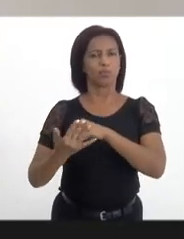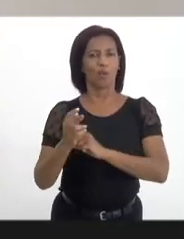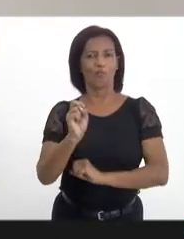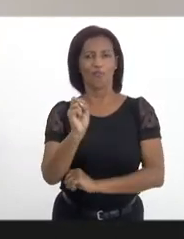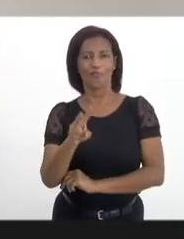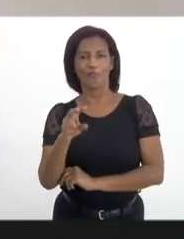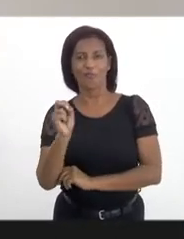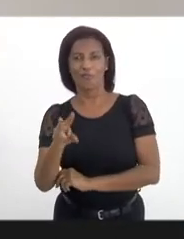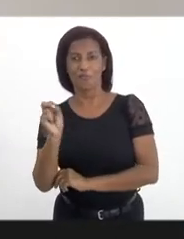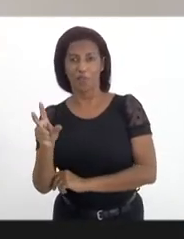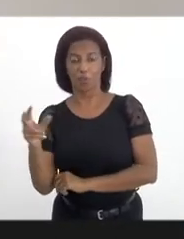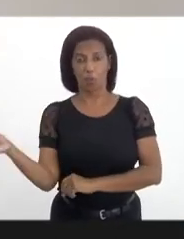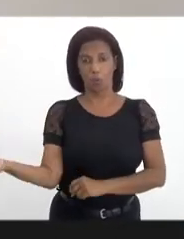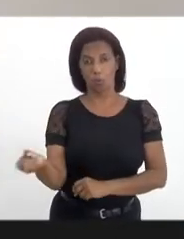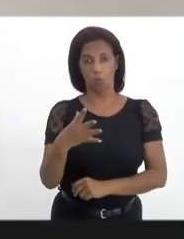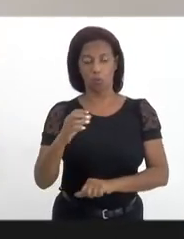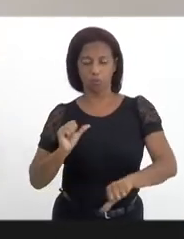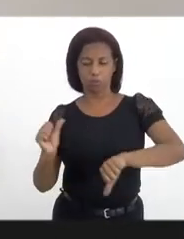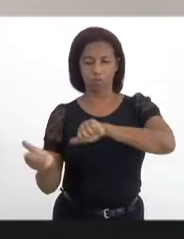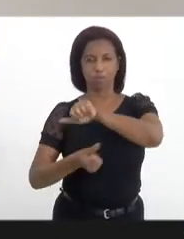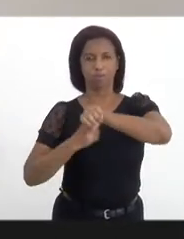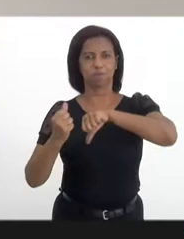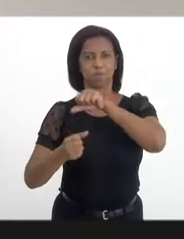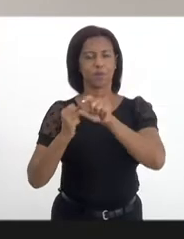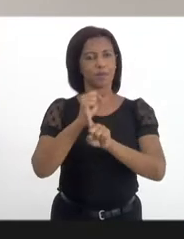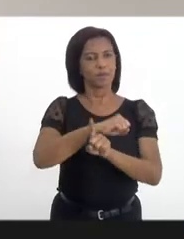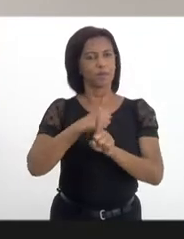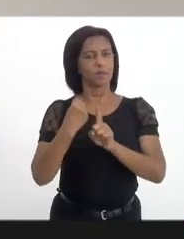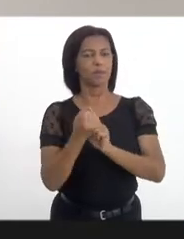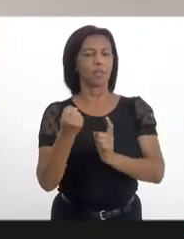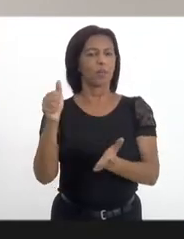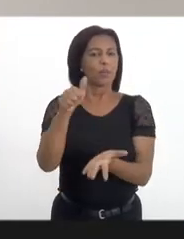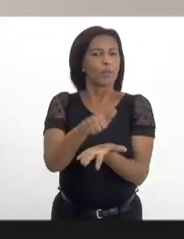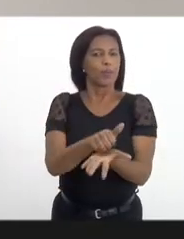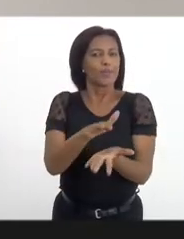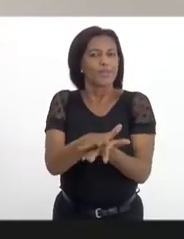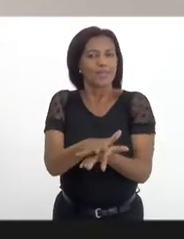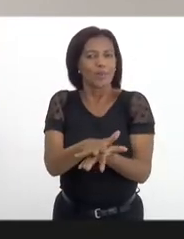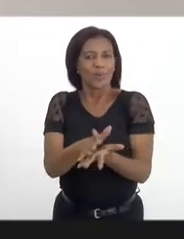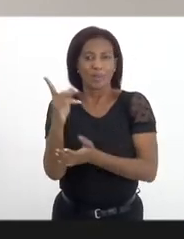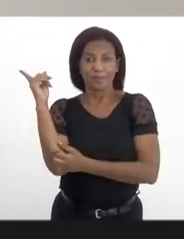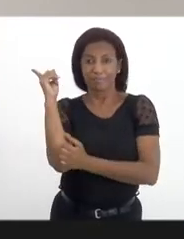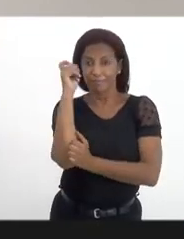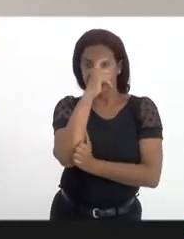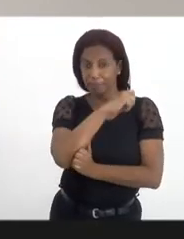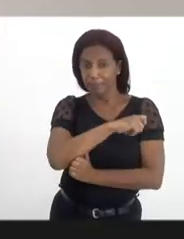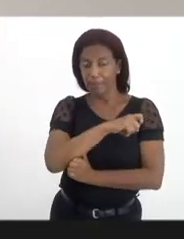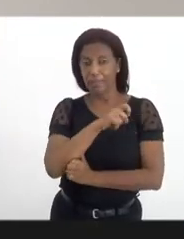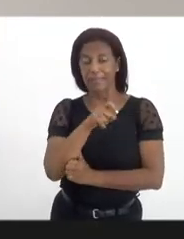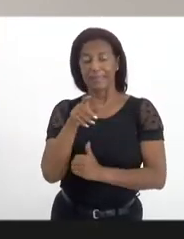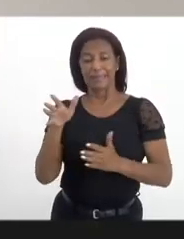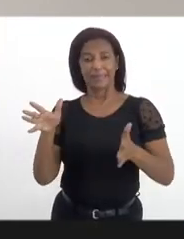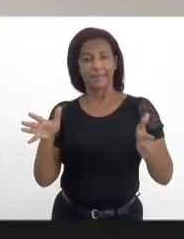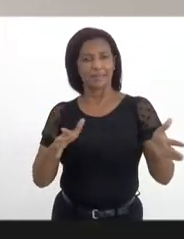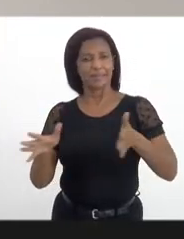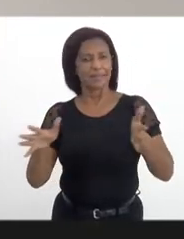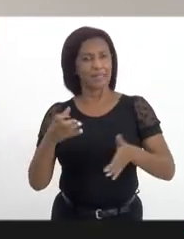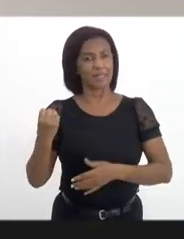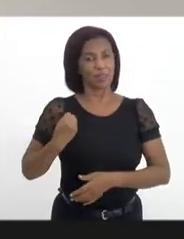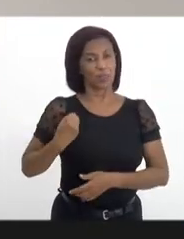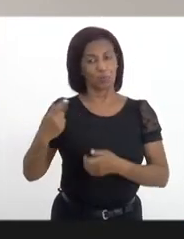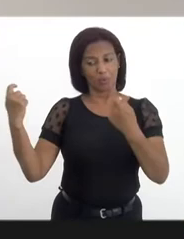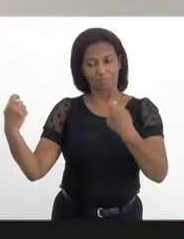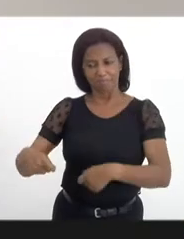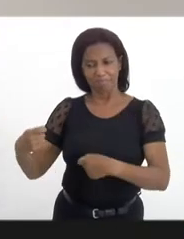coronavírus causou inúmeras mudanças sociais e consequências irreversíveis. Dentre a parcela populacional vulnerável,